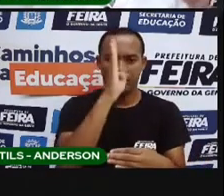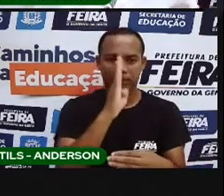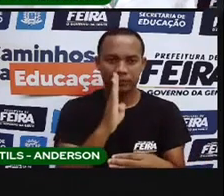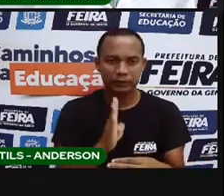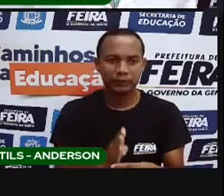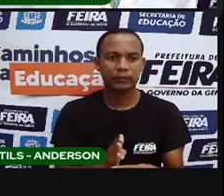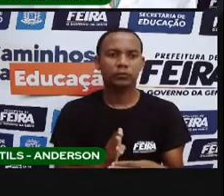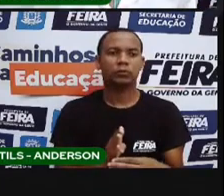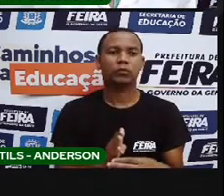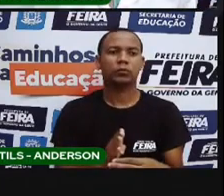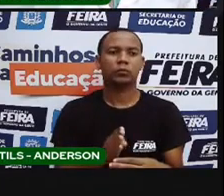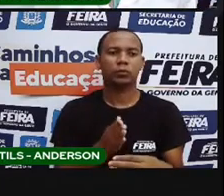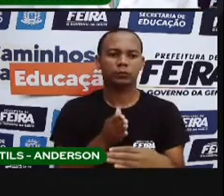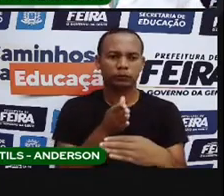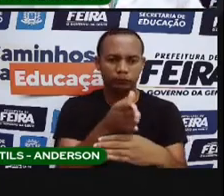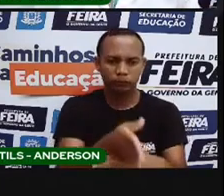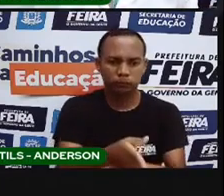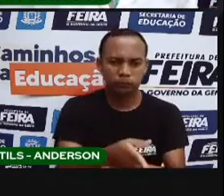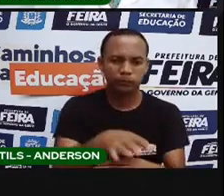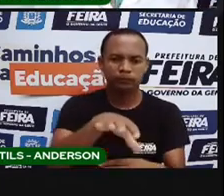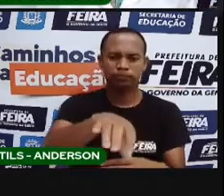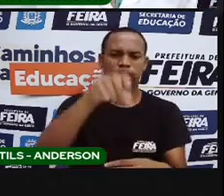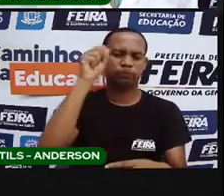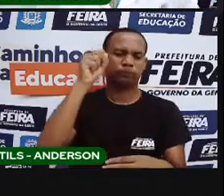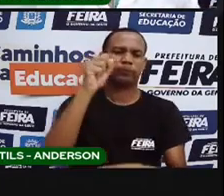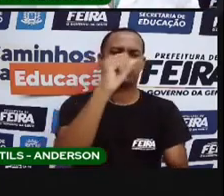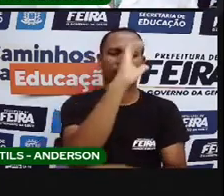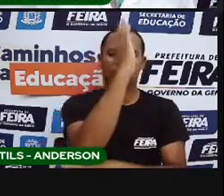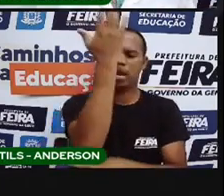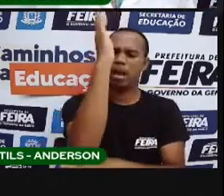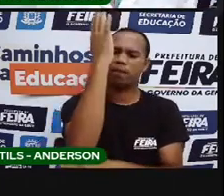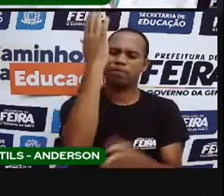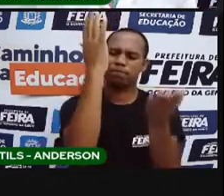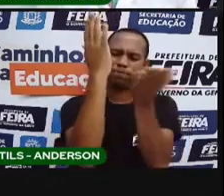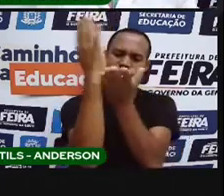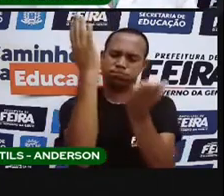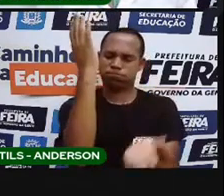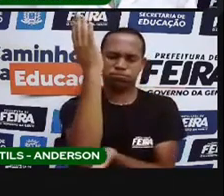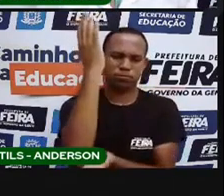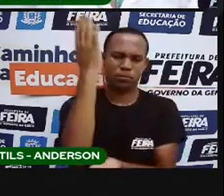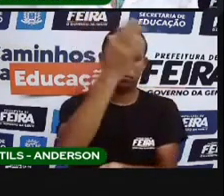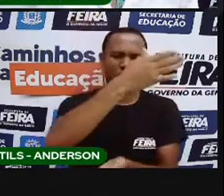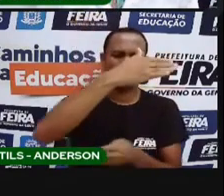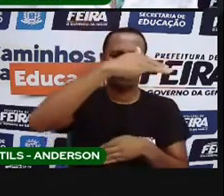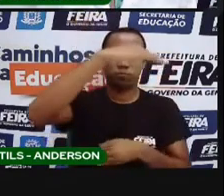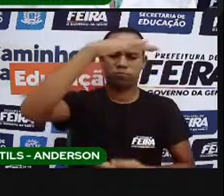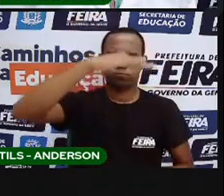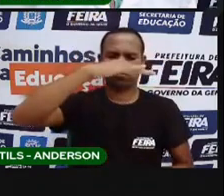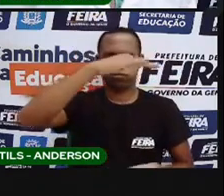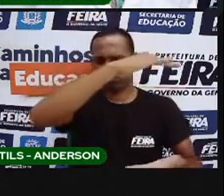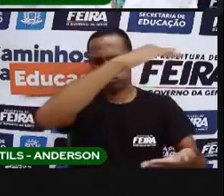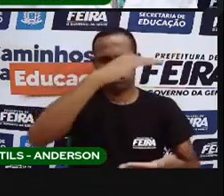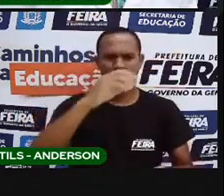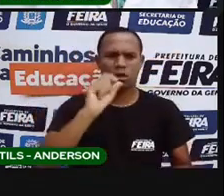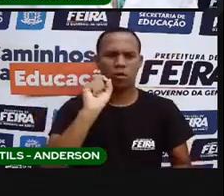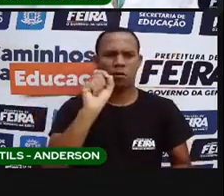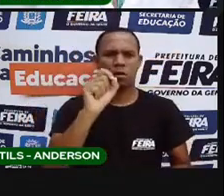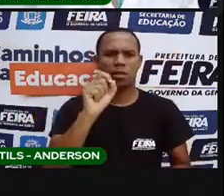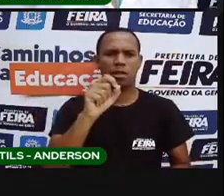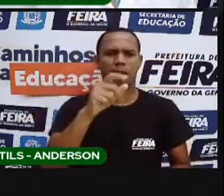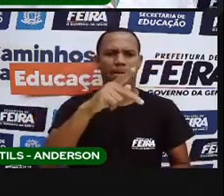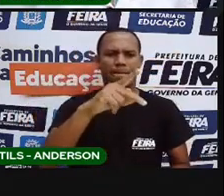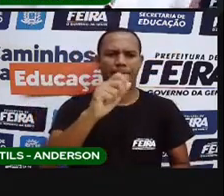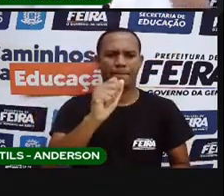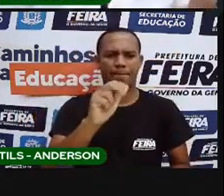arrancar, a derrubar as árvores, a upar o Brasil, que é uma maneira bem valiosa,